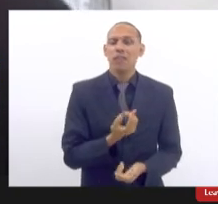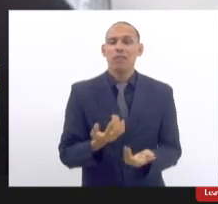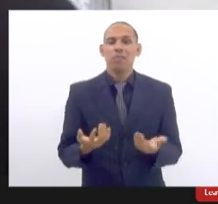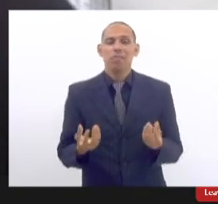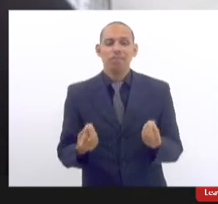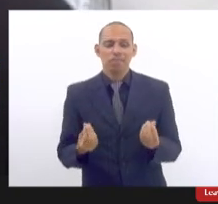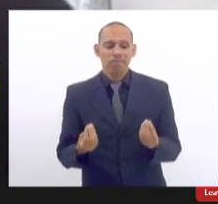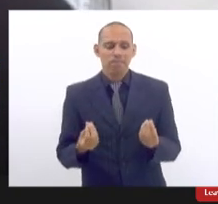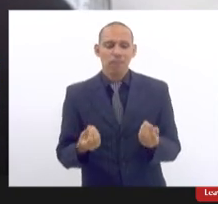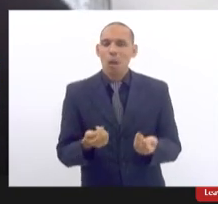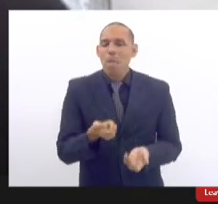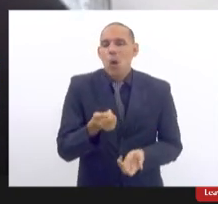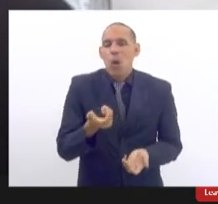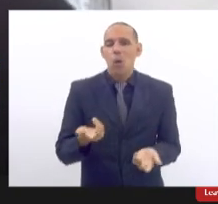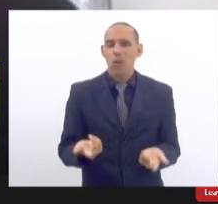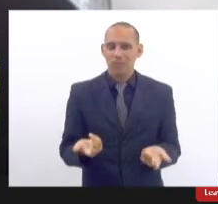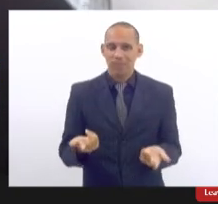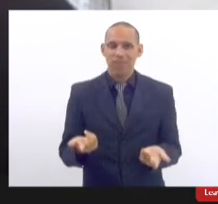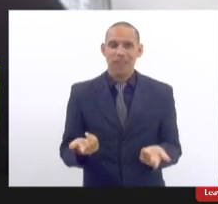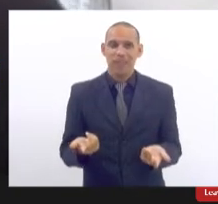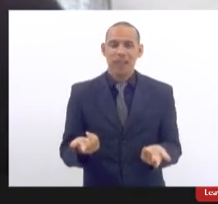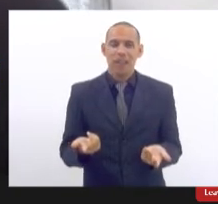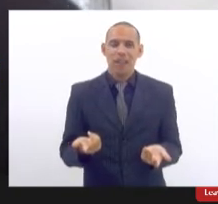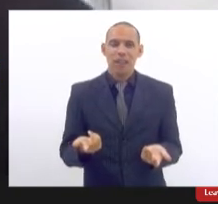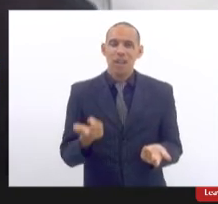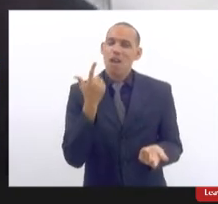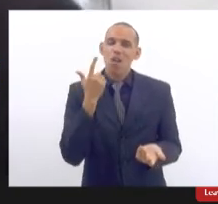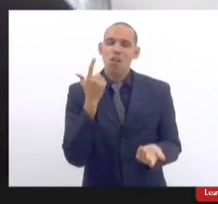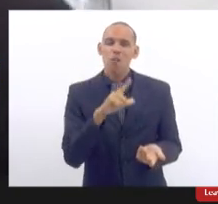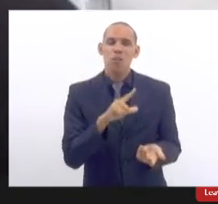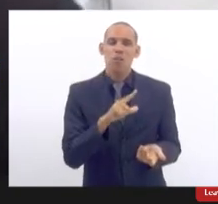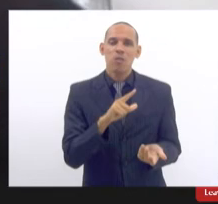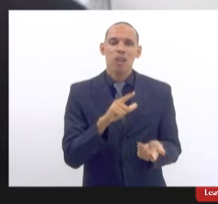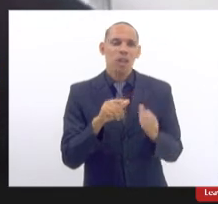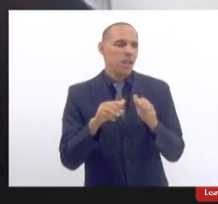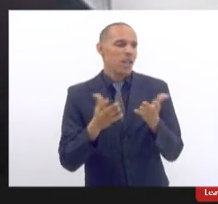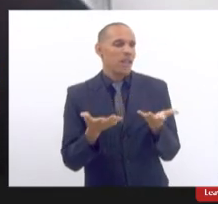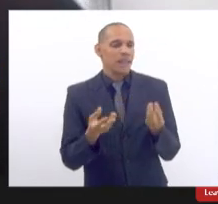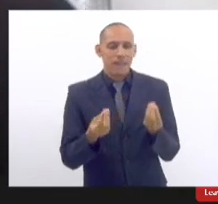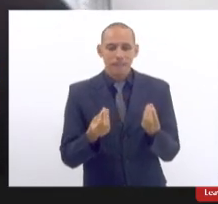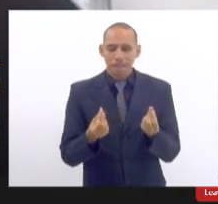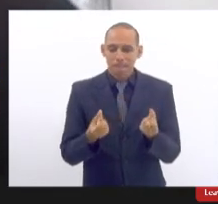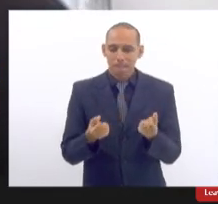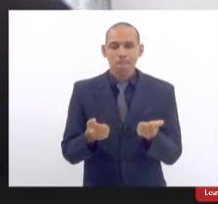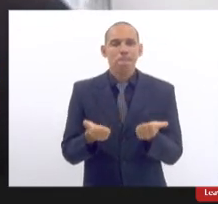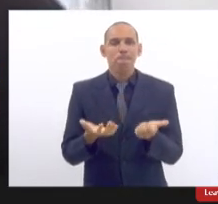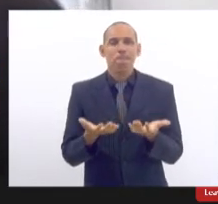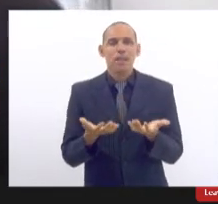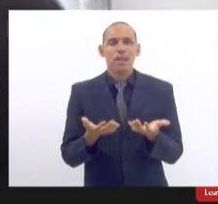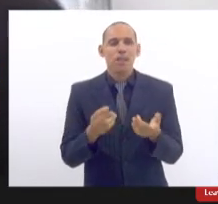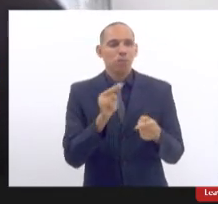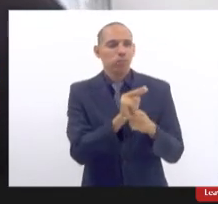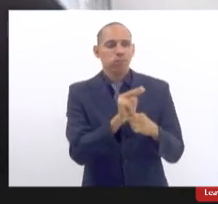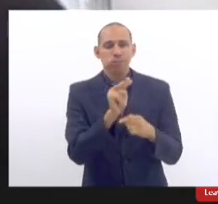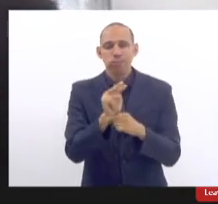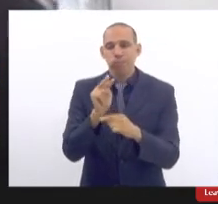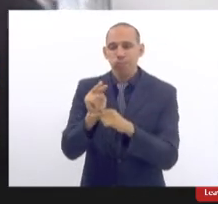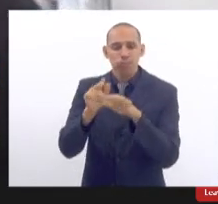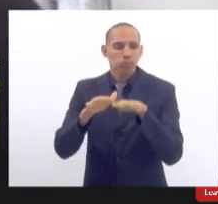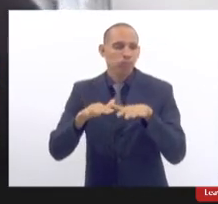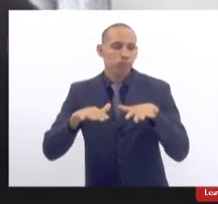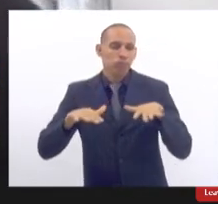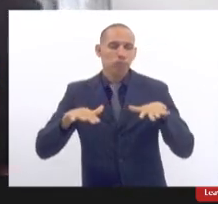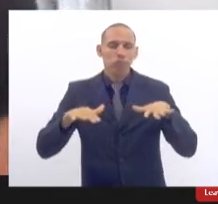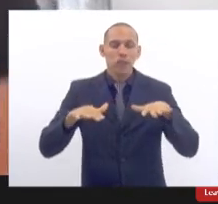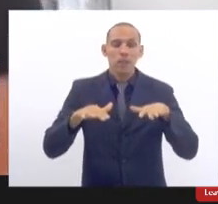poucas para poder fazer todo esse fazer todo esse monitoramento então